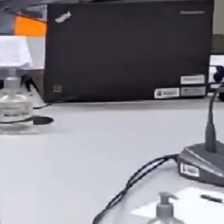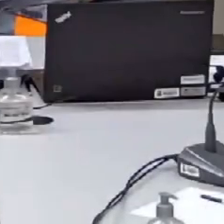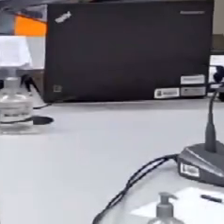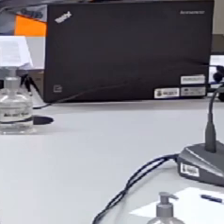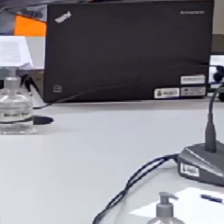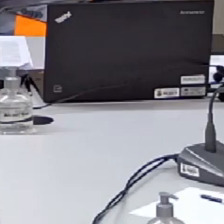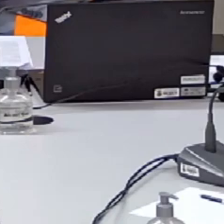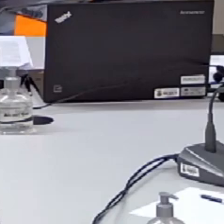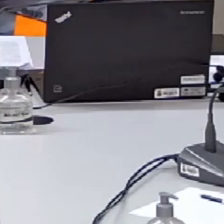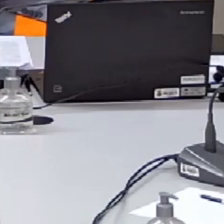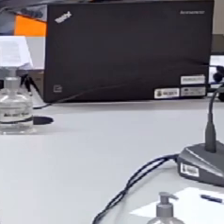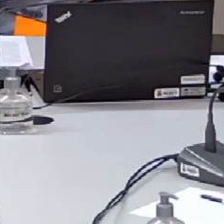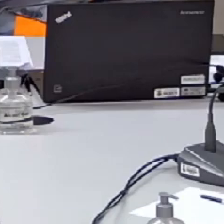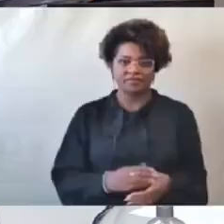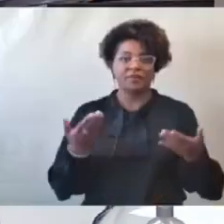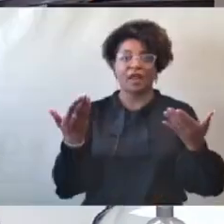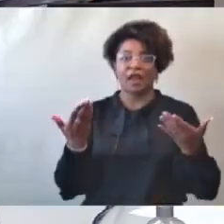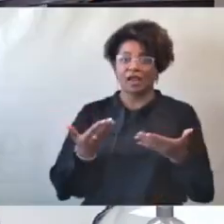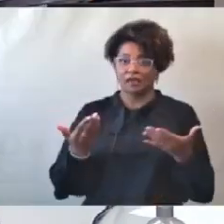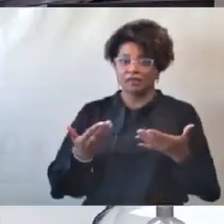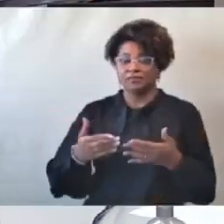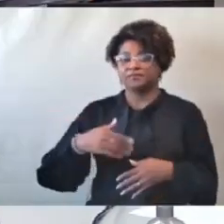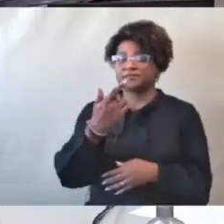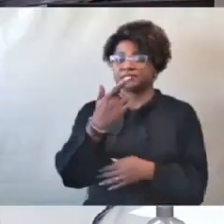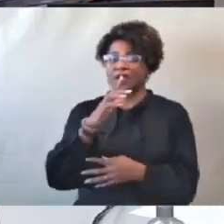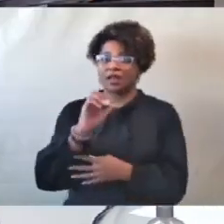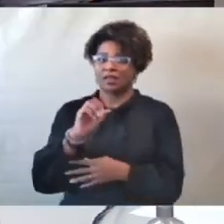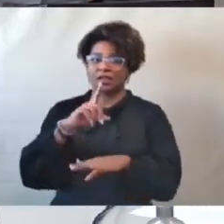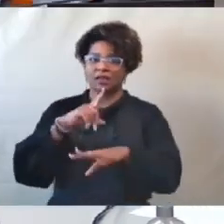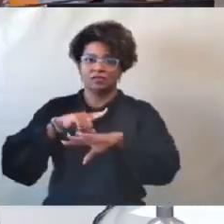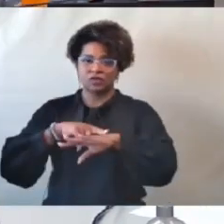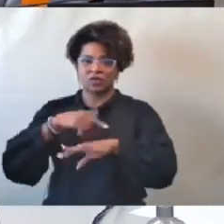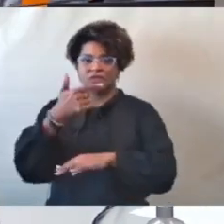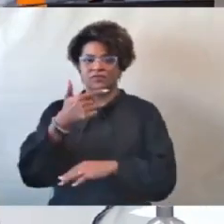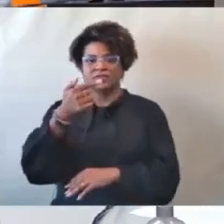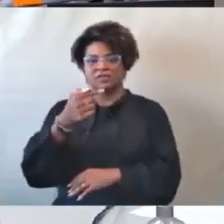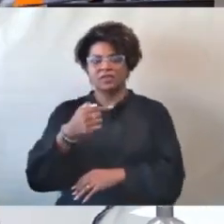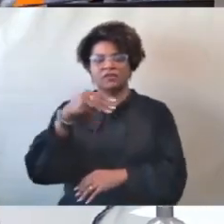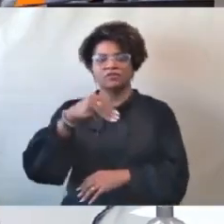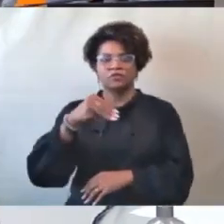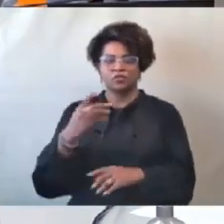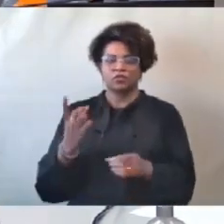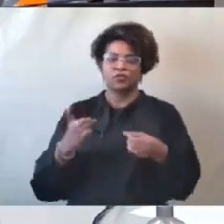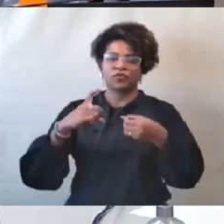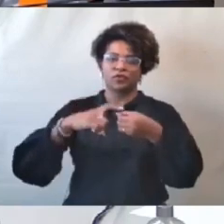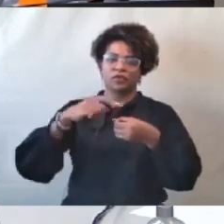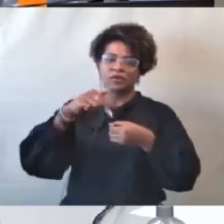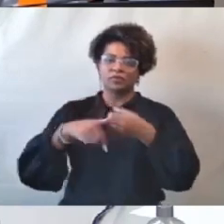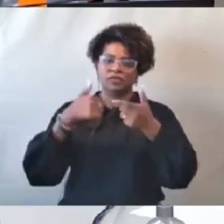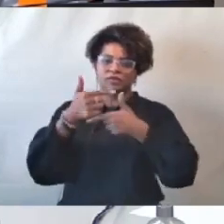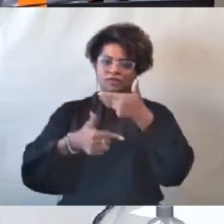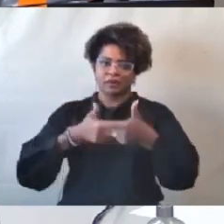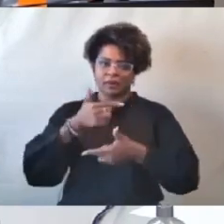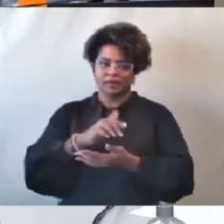às 10 horas e 27 minutos, nós retomamos os nossos trabalhos.